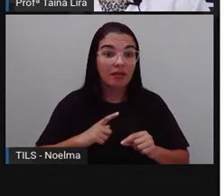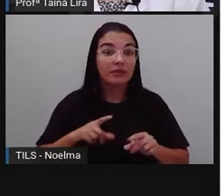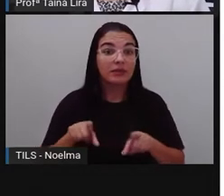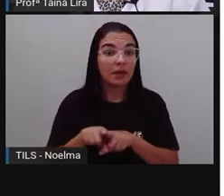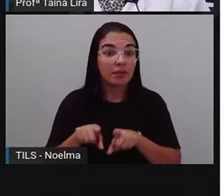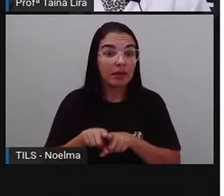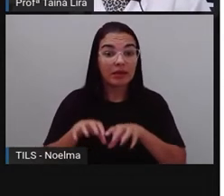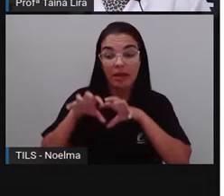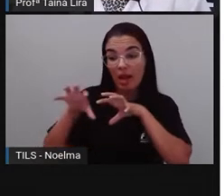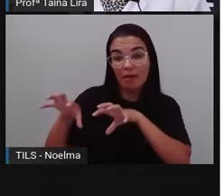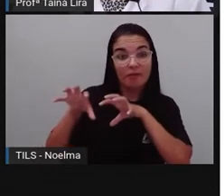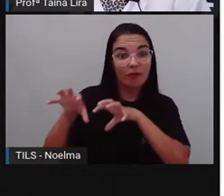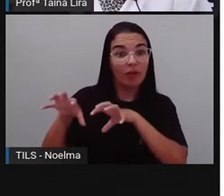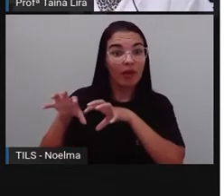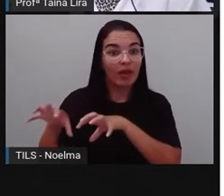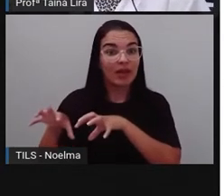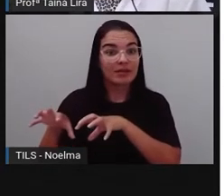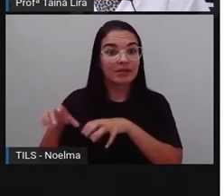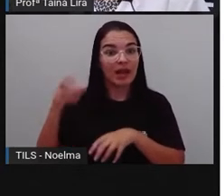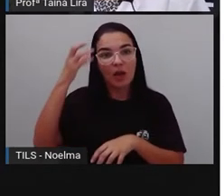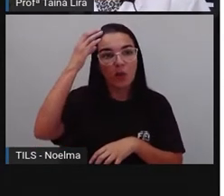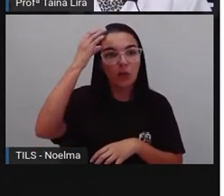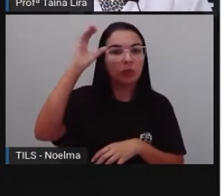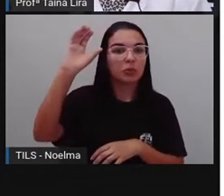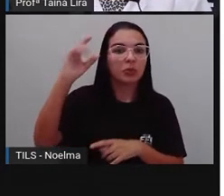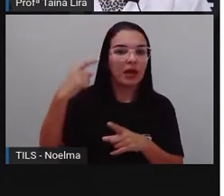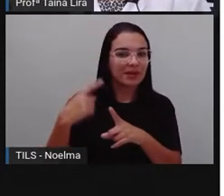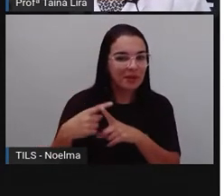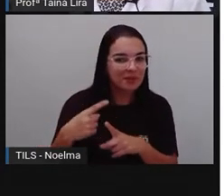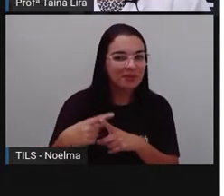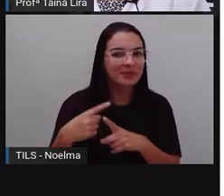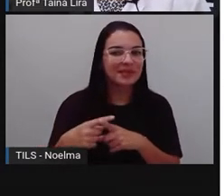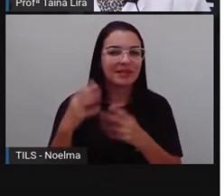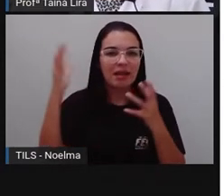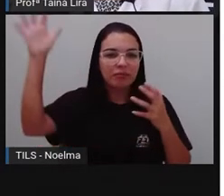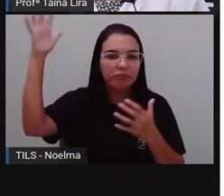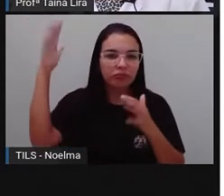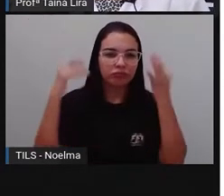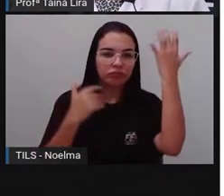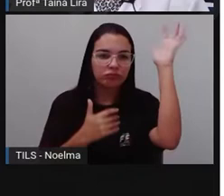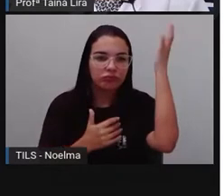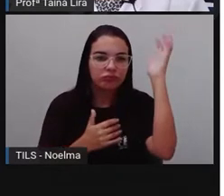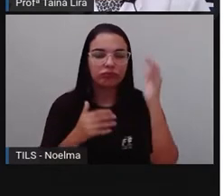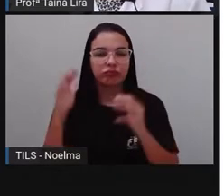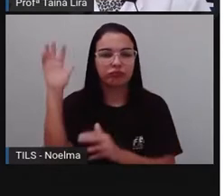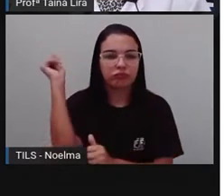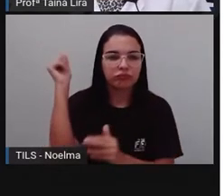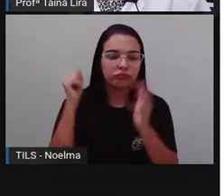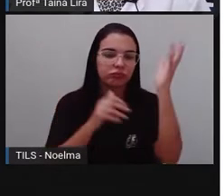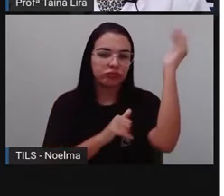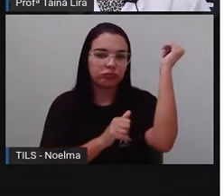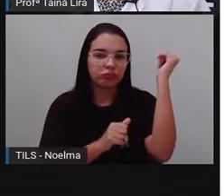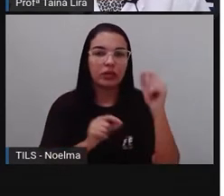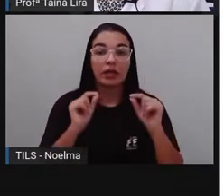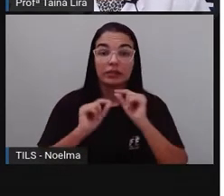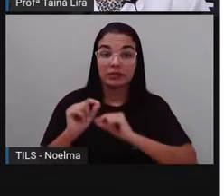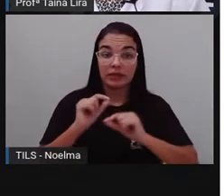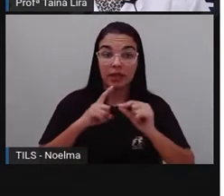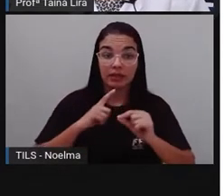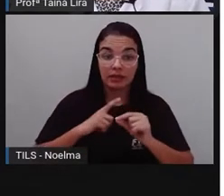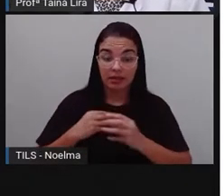regiões onde passavam. Por isso, os ciganos acabaram exercendo ofícios que podiam ser